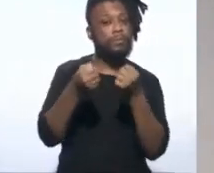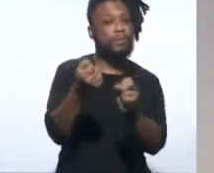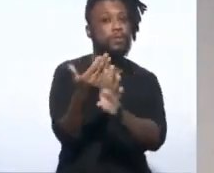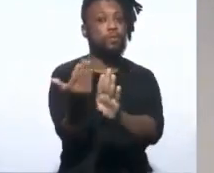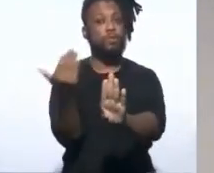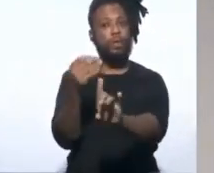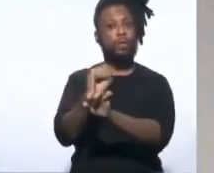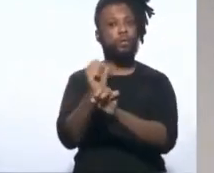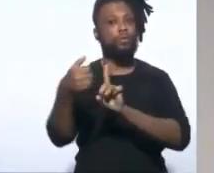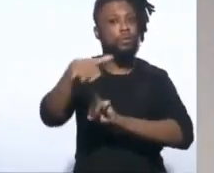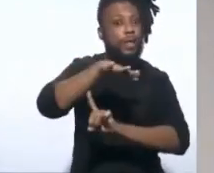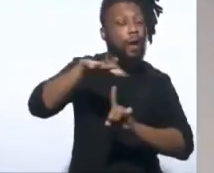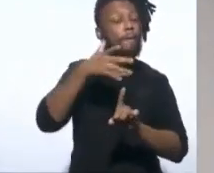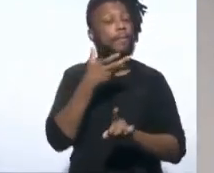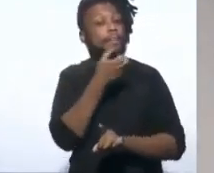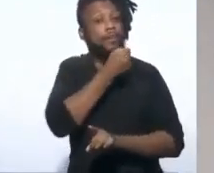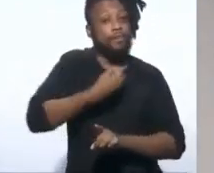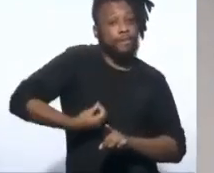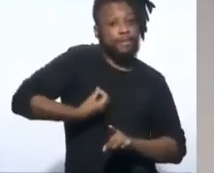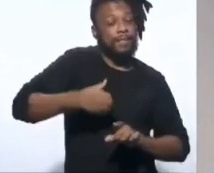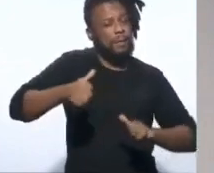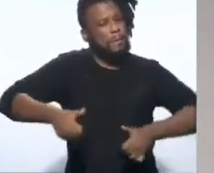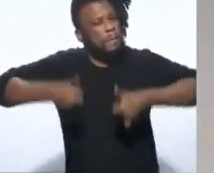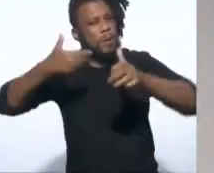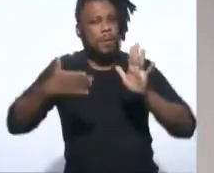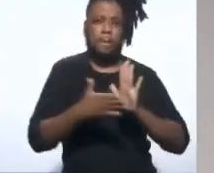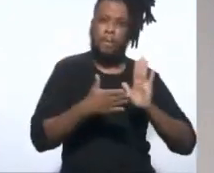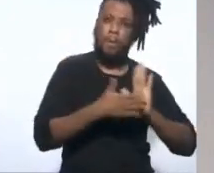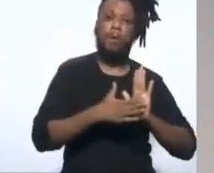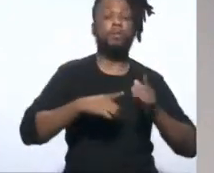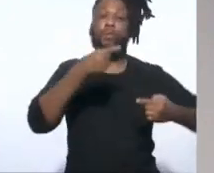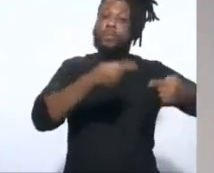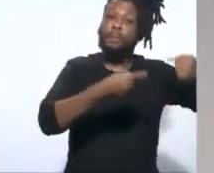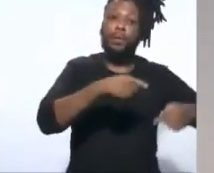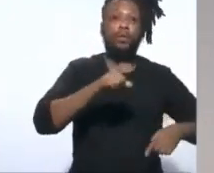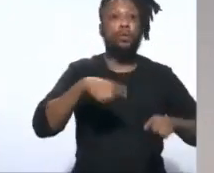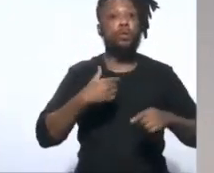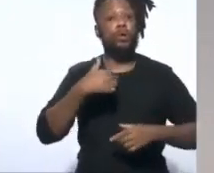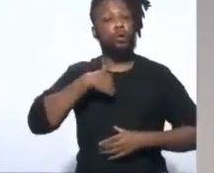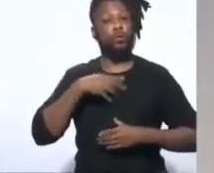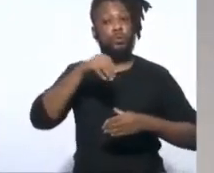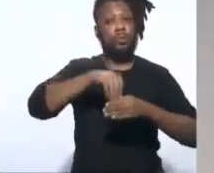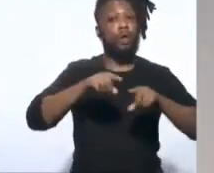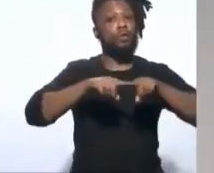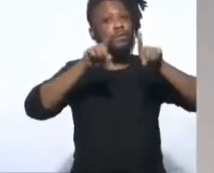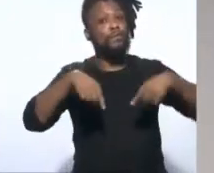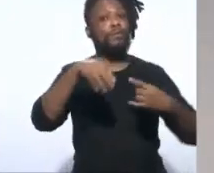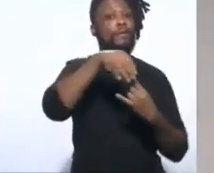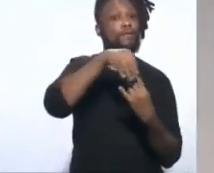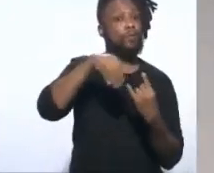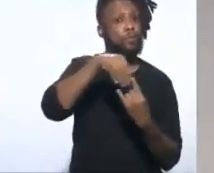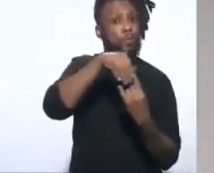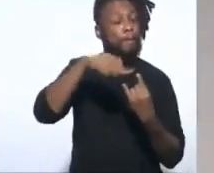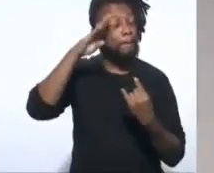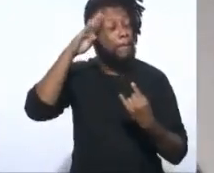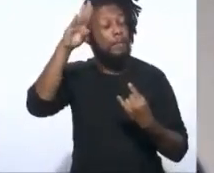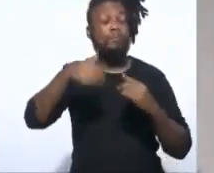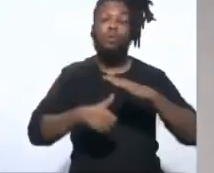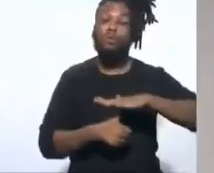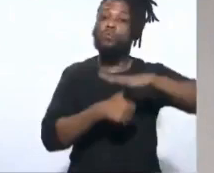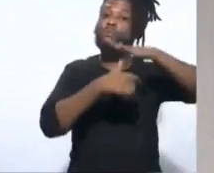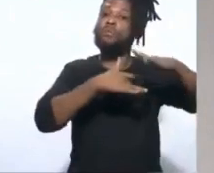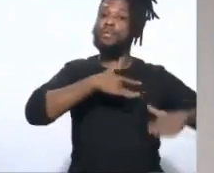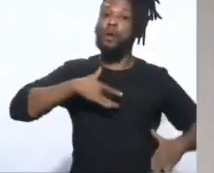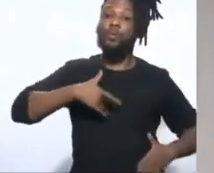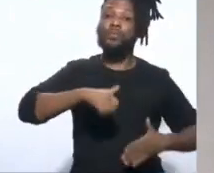vidas. Esse é debate que está sendo feito na sociedade, eu especialmente sou um servidor da Fiocruz, principal instituição de saúde pública da América